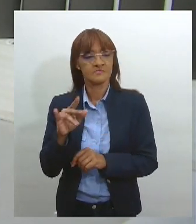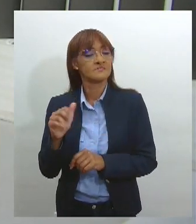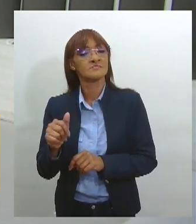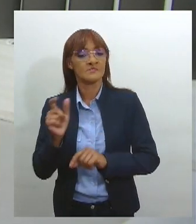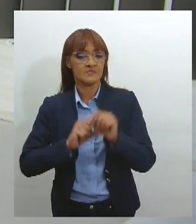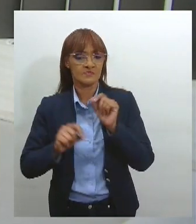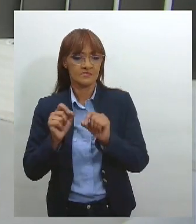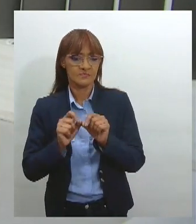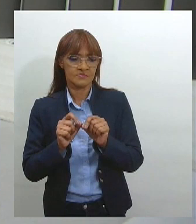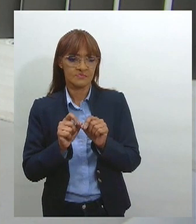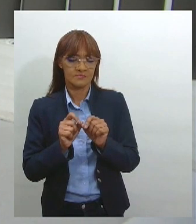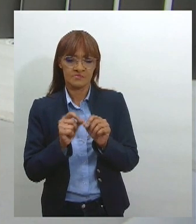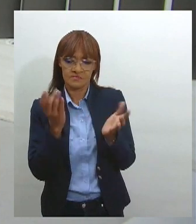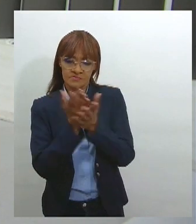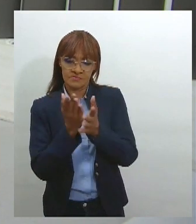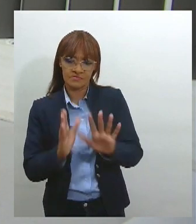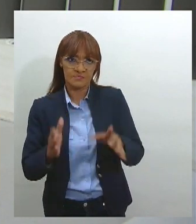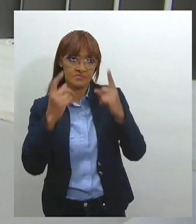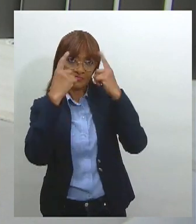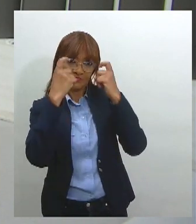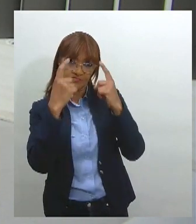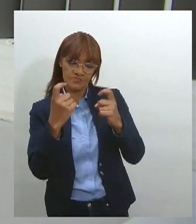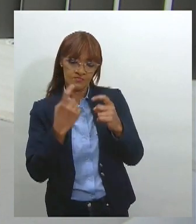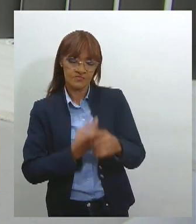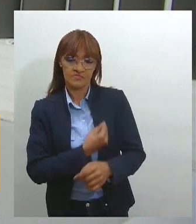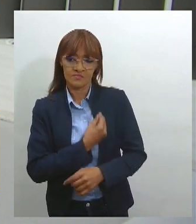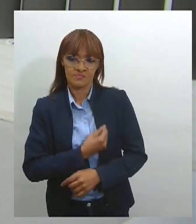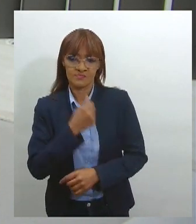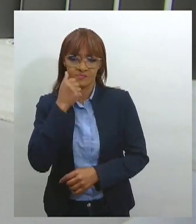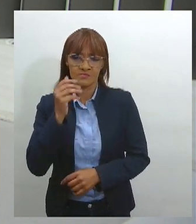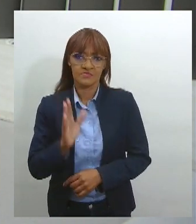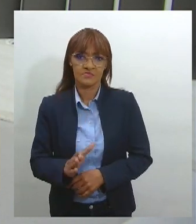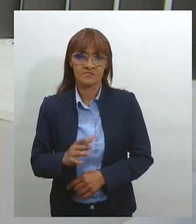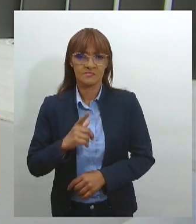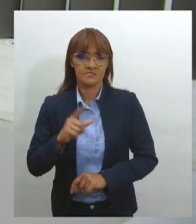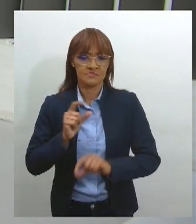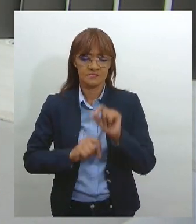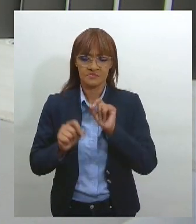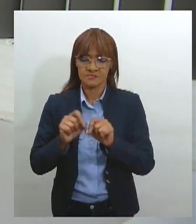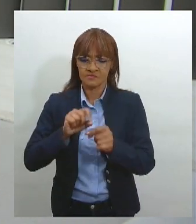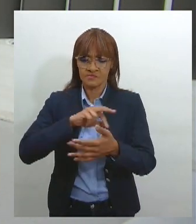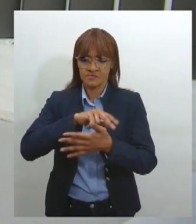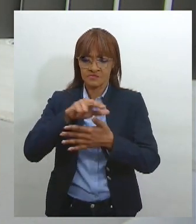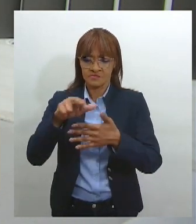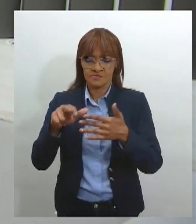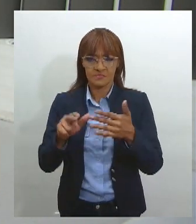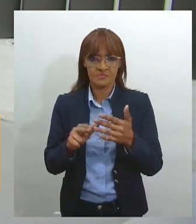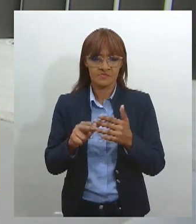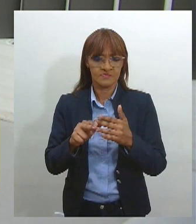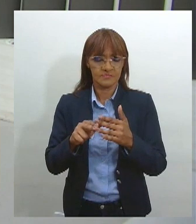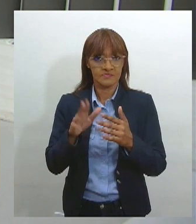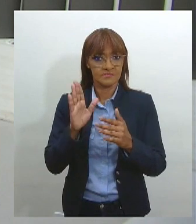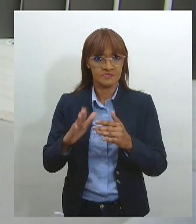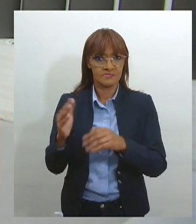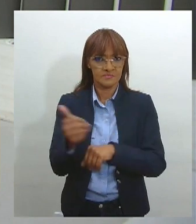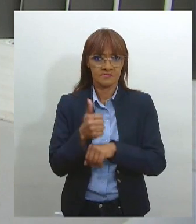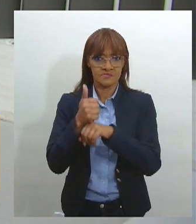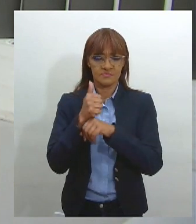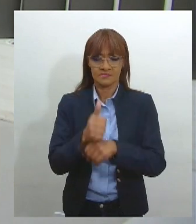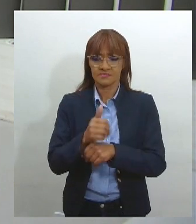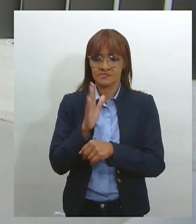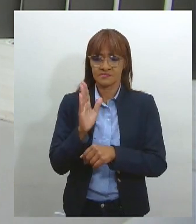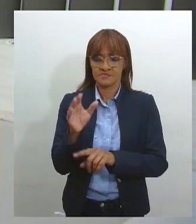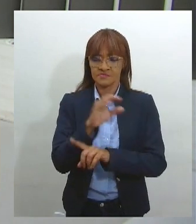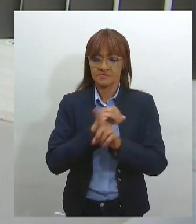violência contra as mulheres. Uma mobilização anual promovida por diversos atores da sociedade civil e do poder público, que